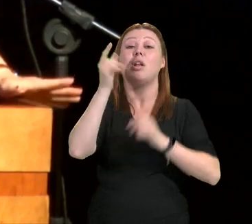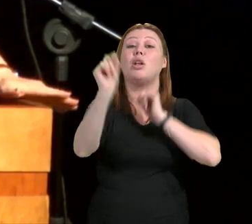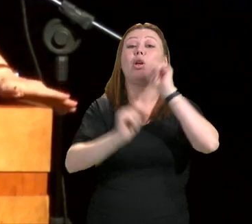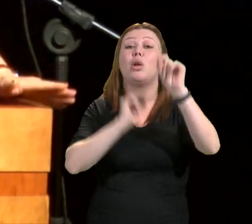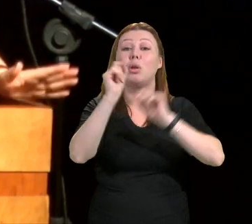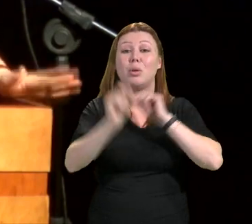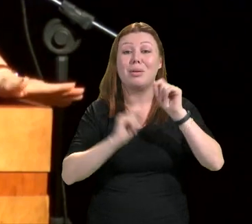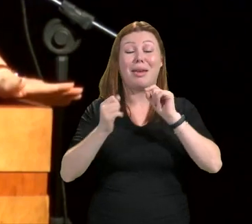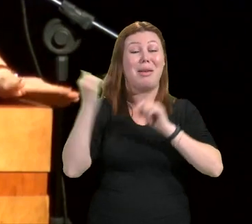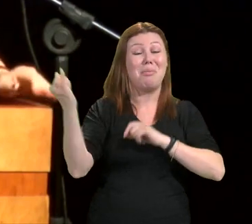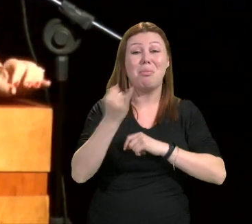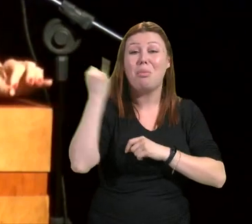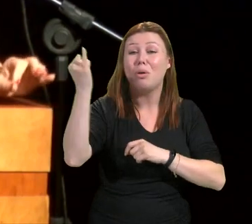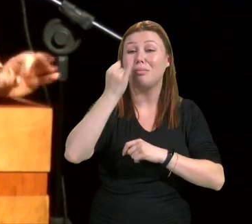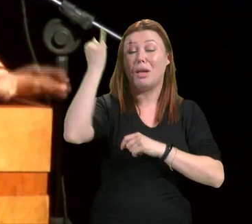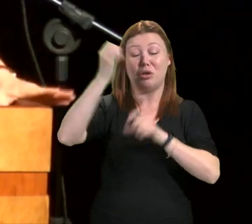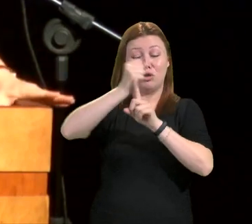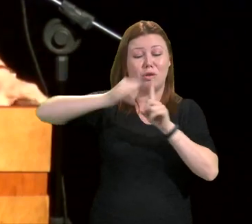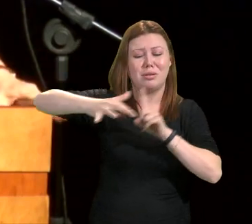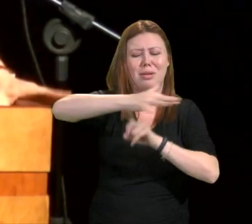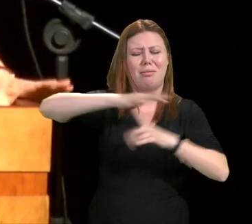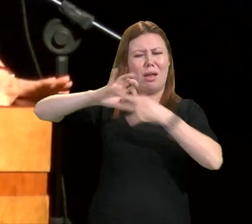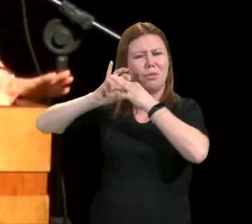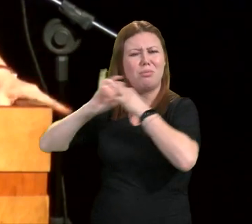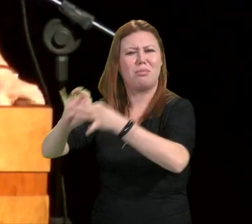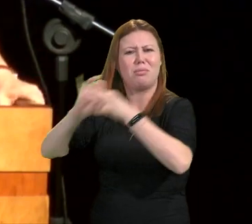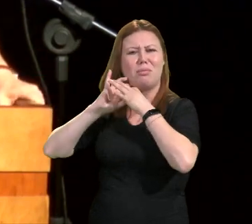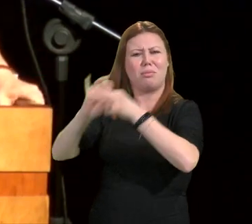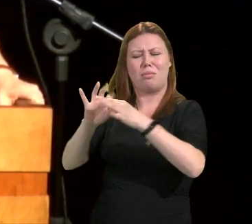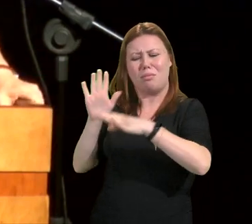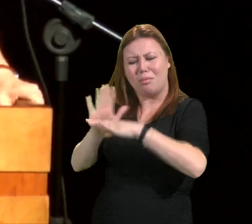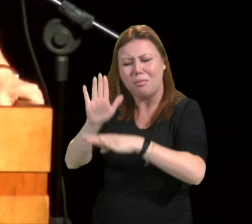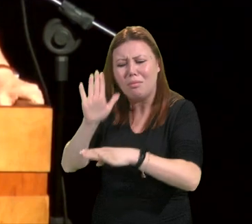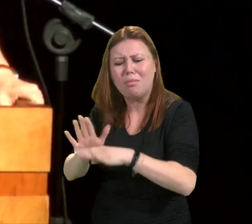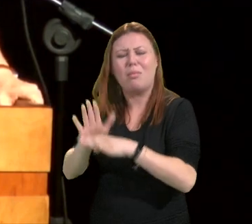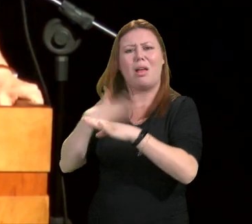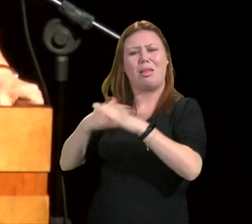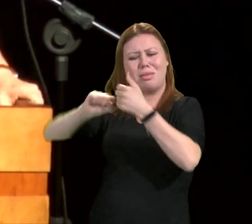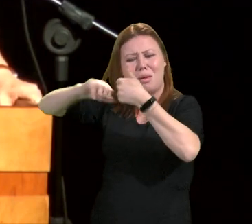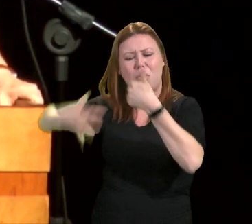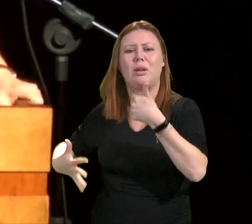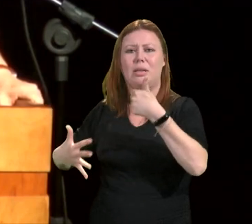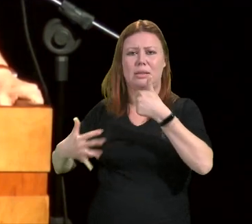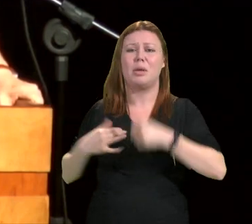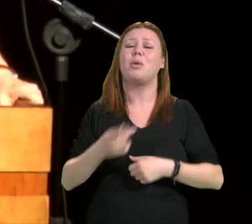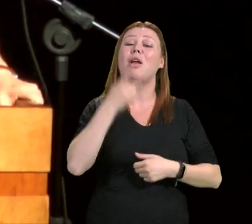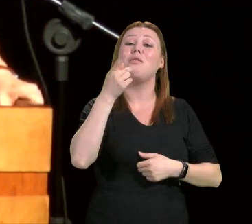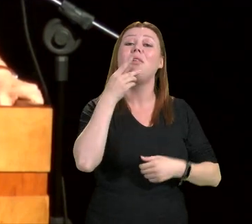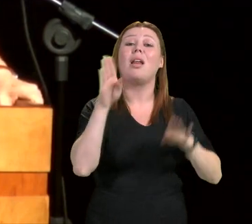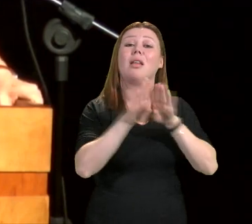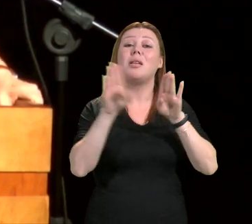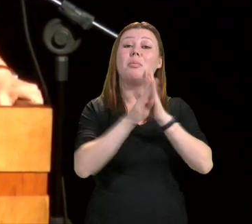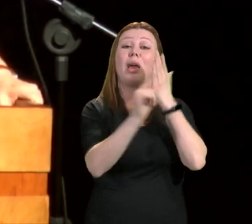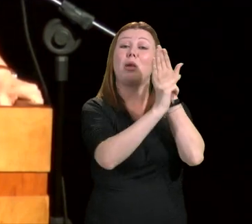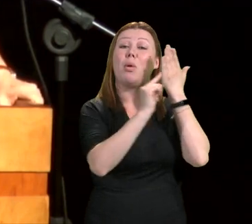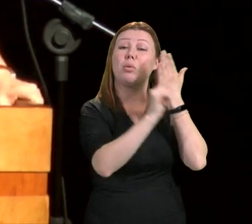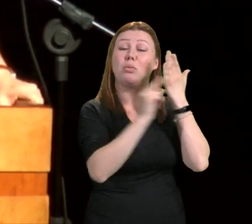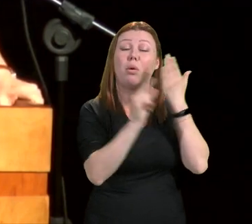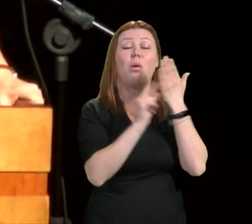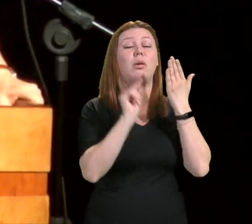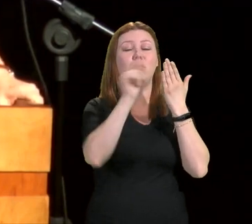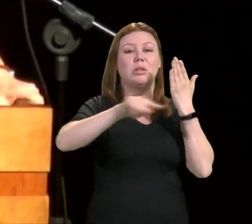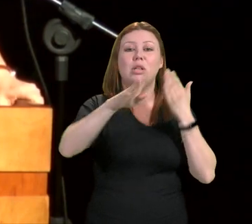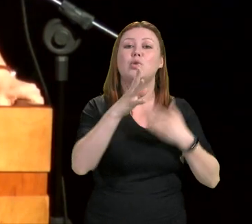uma sociedade igualitária, solidária e democrática. E quero citar um outro nome bastante conhecido de todos,